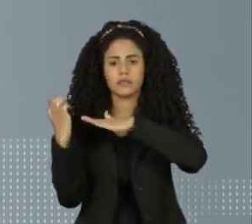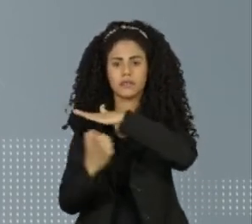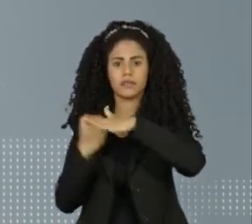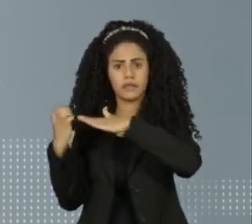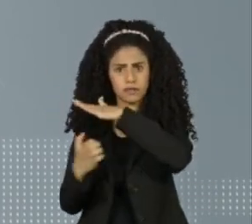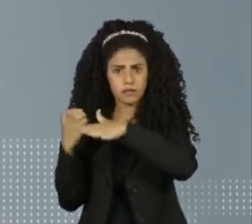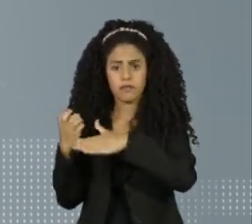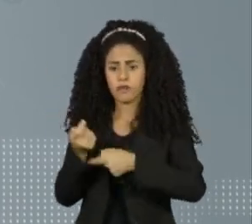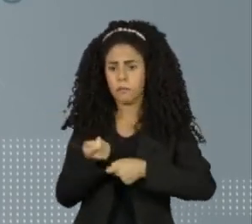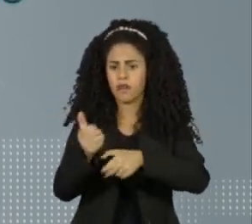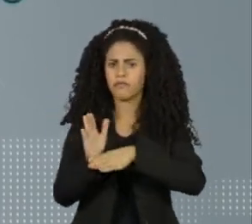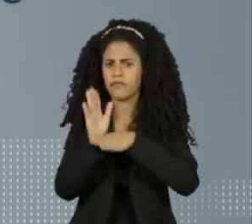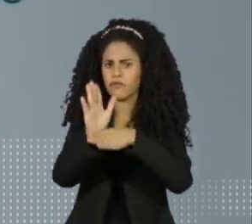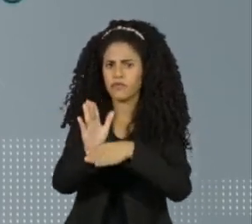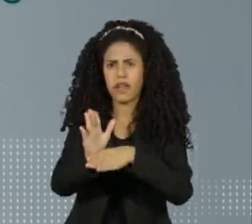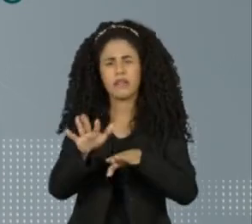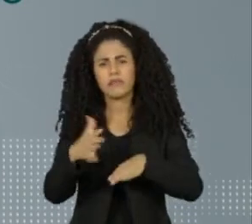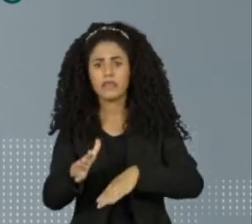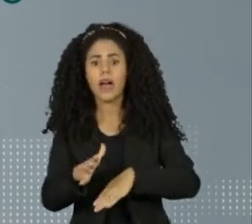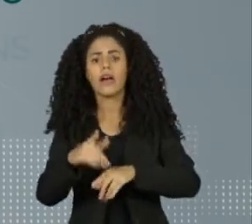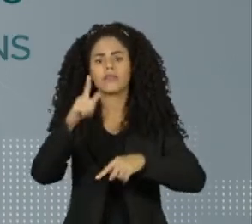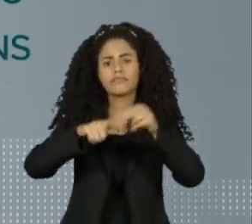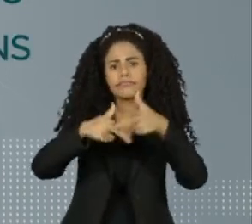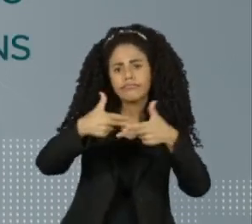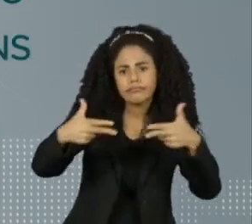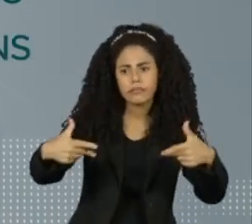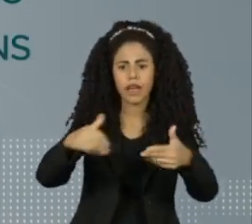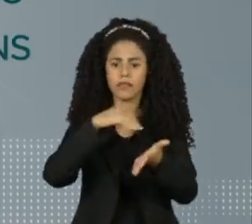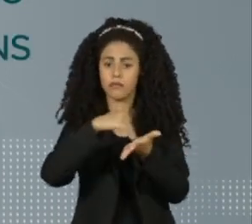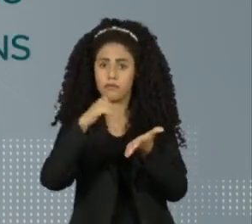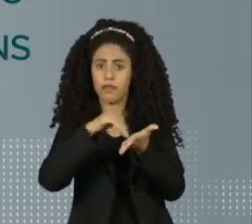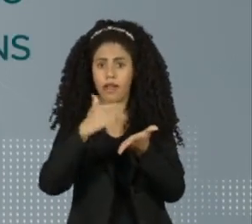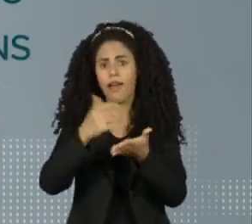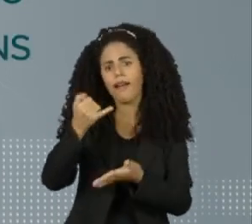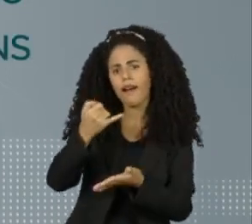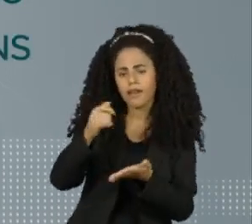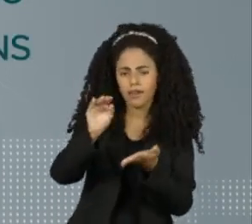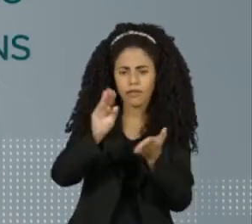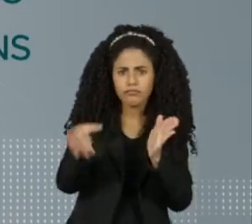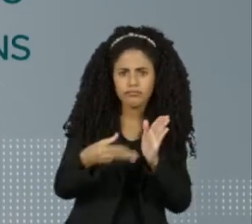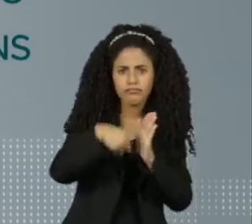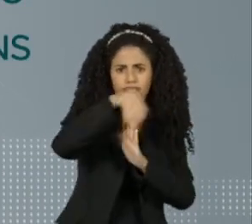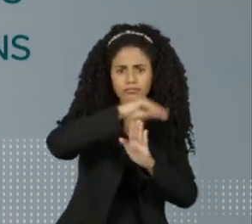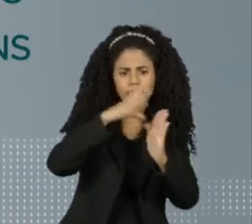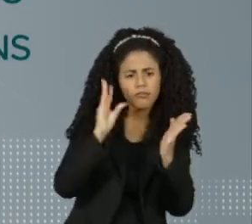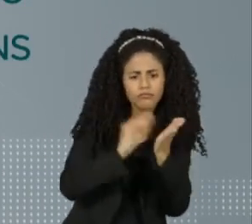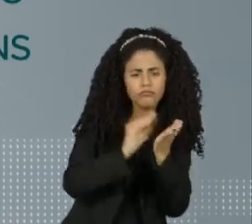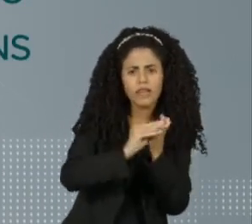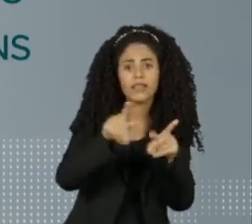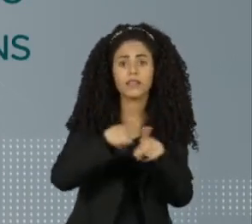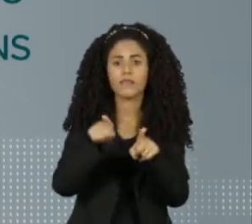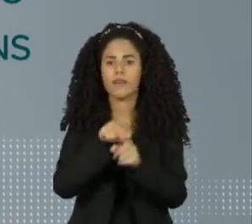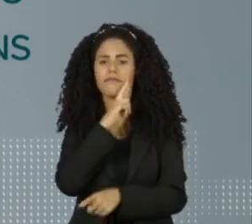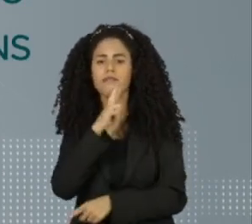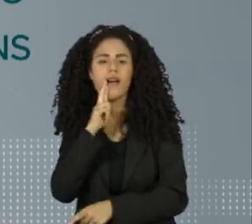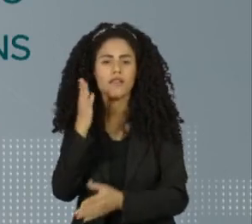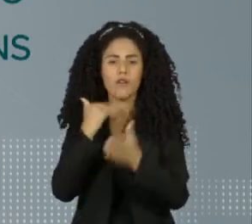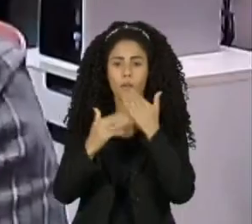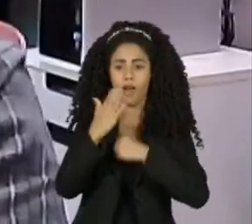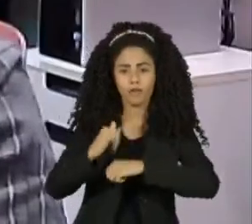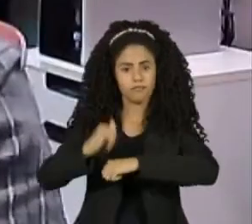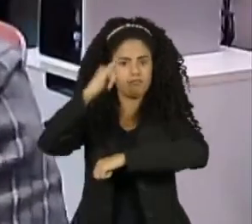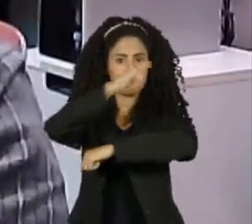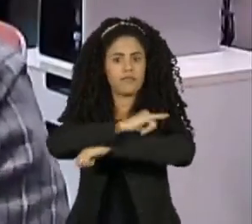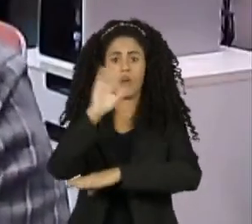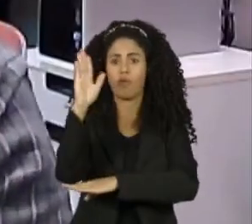desses eventos, que vão desde materiais de escritório, como canetas e agendas, até jantares, hospedagens e passagens.